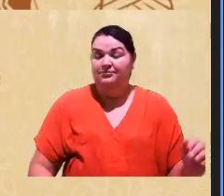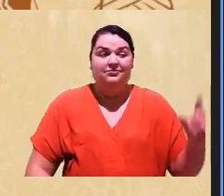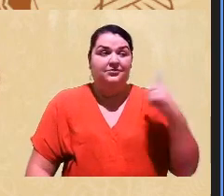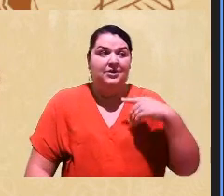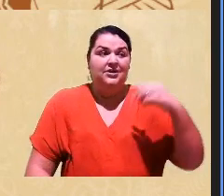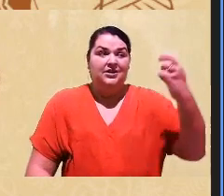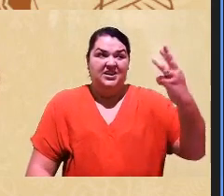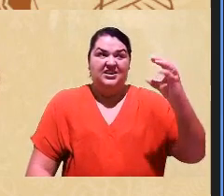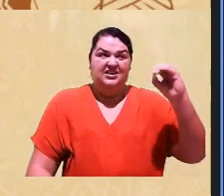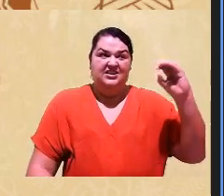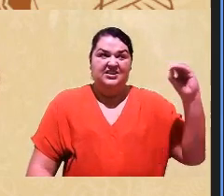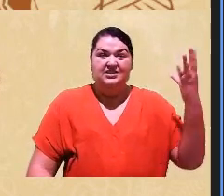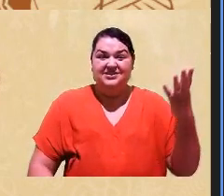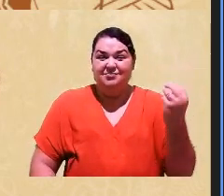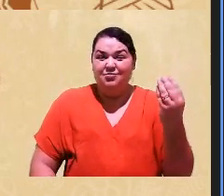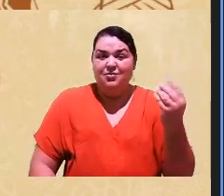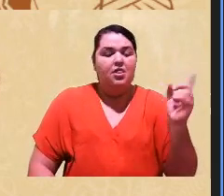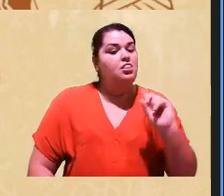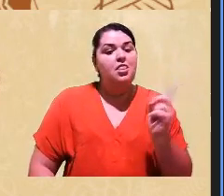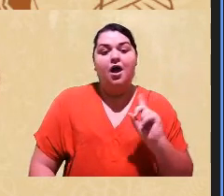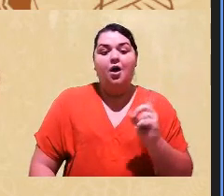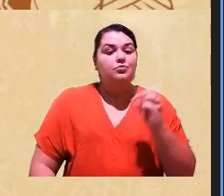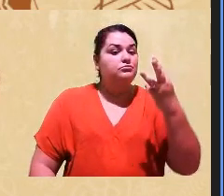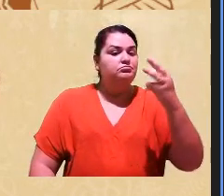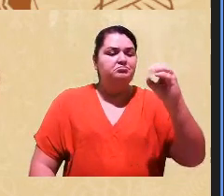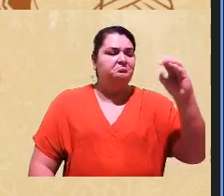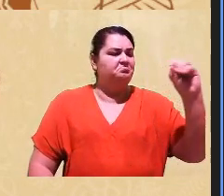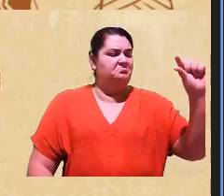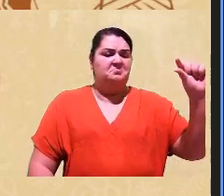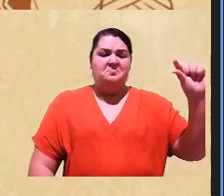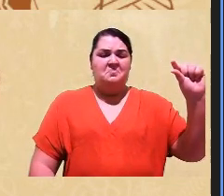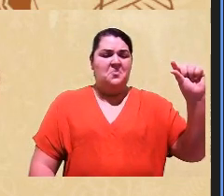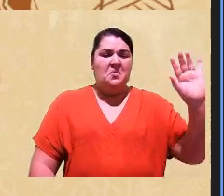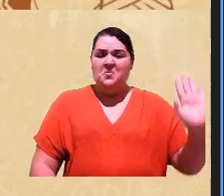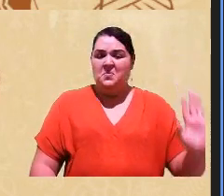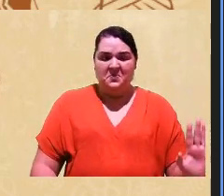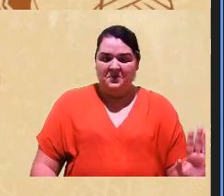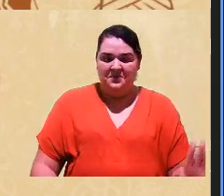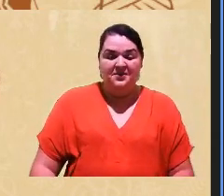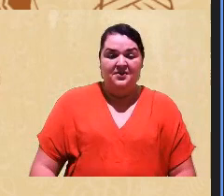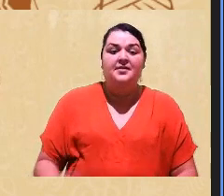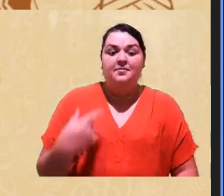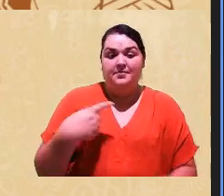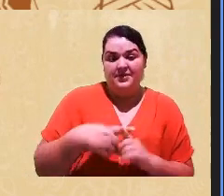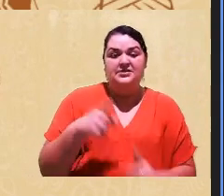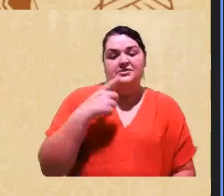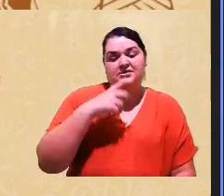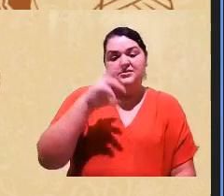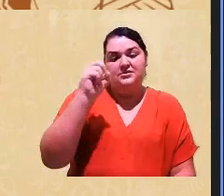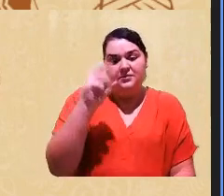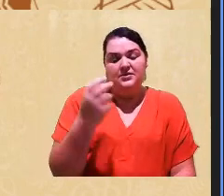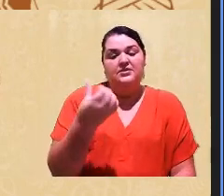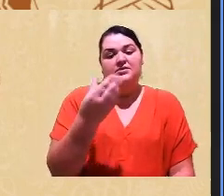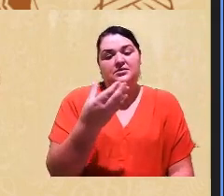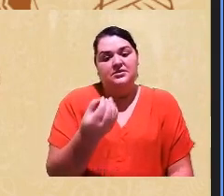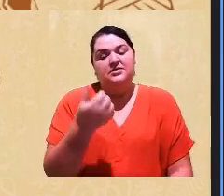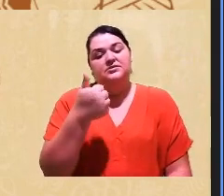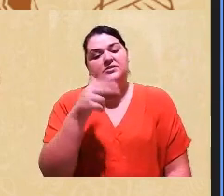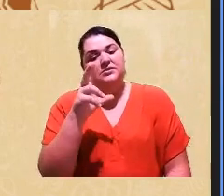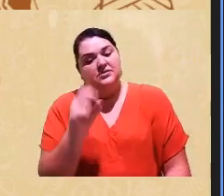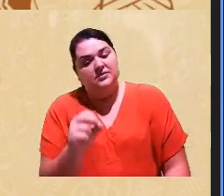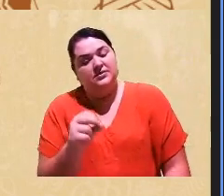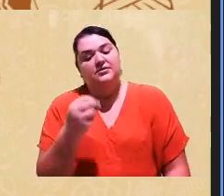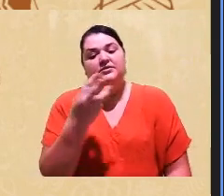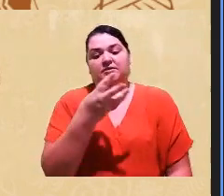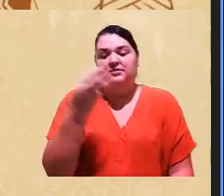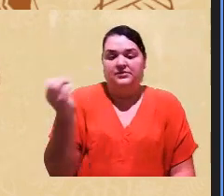é muito? Claro que não, 300 é nada dentro do universo, mas assim, tem 50, 100, 150, 300, 400